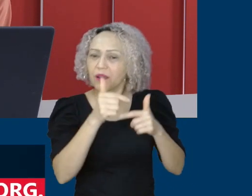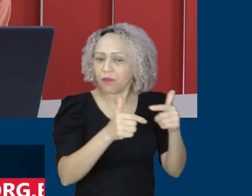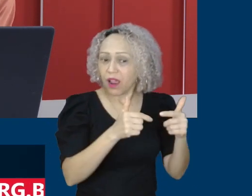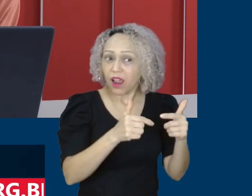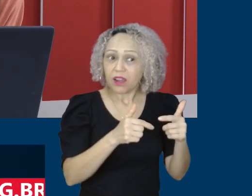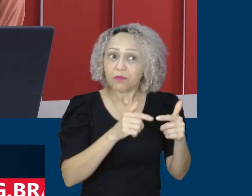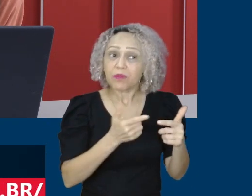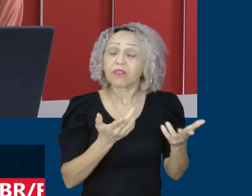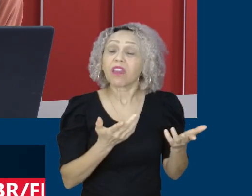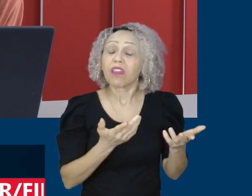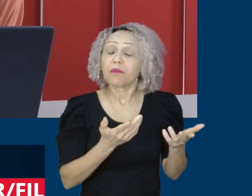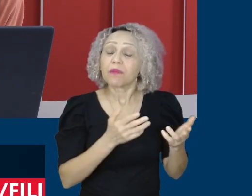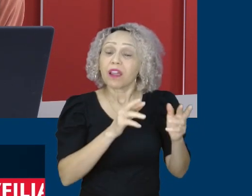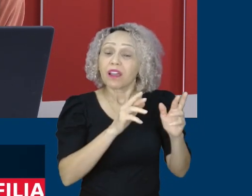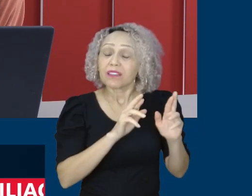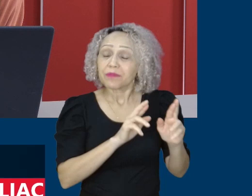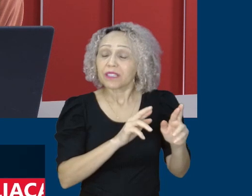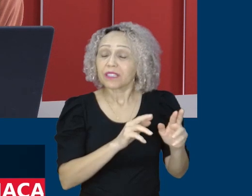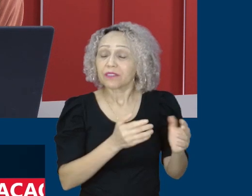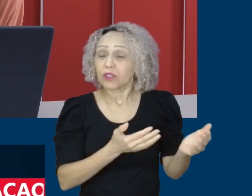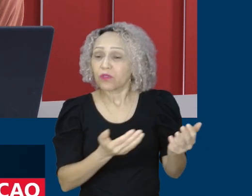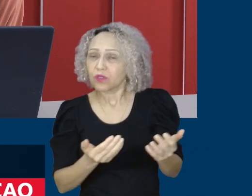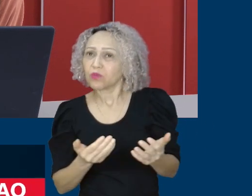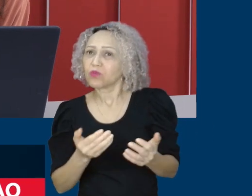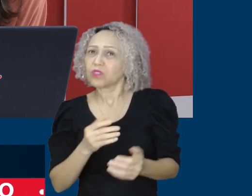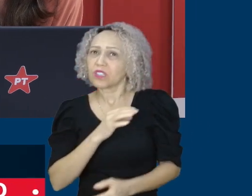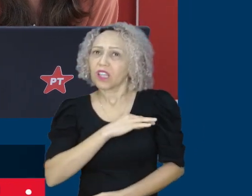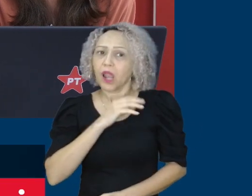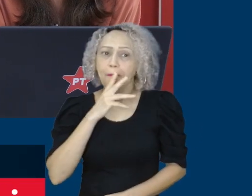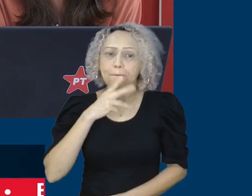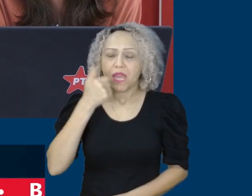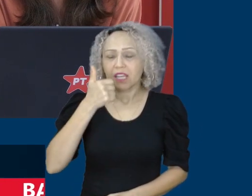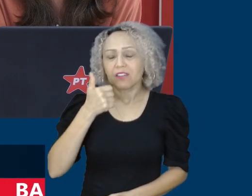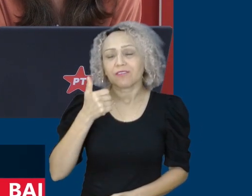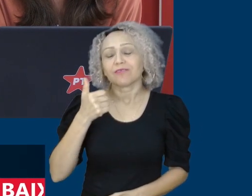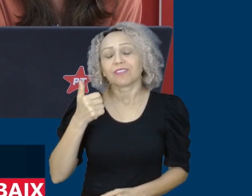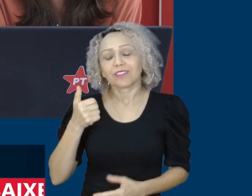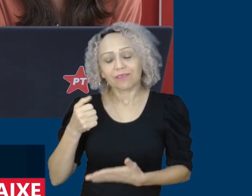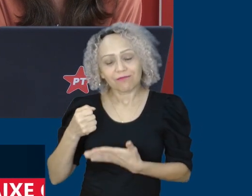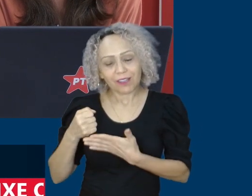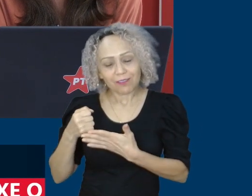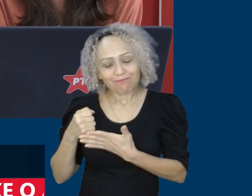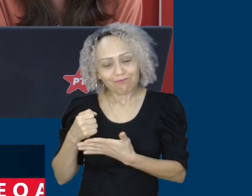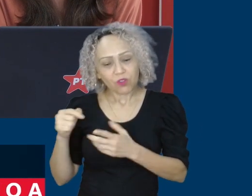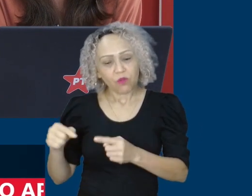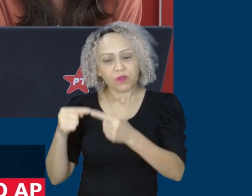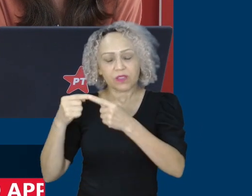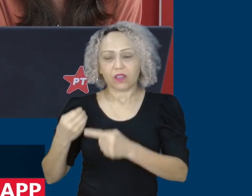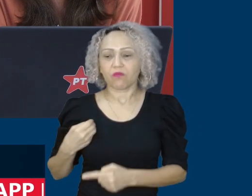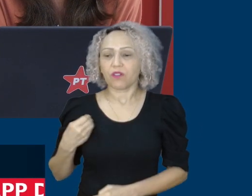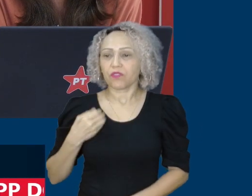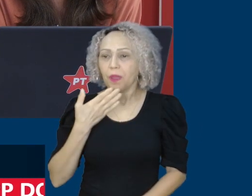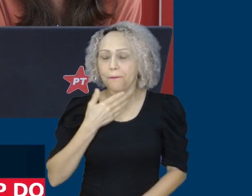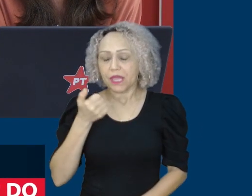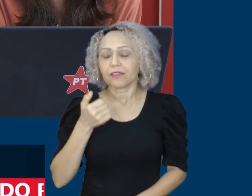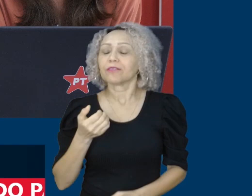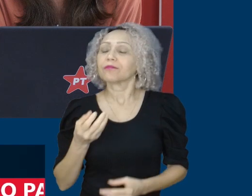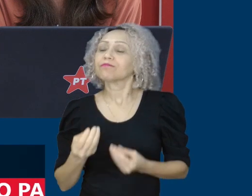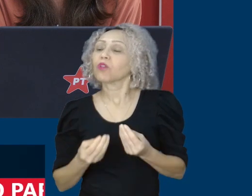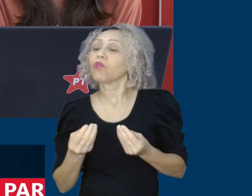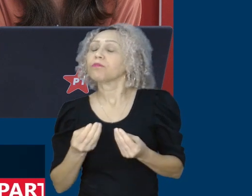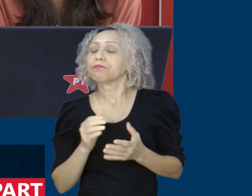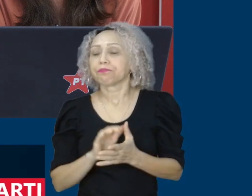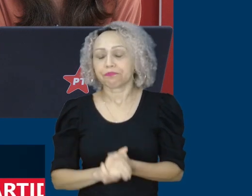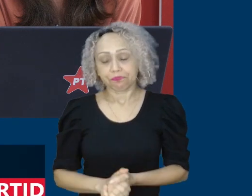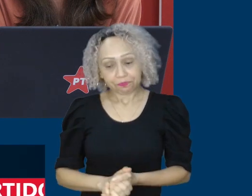melhores condições de vida? Isso é muito importante, Amando. Você tem desde investimento em tecnologia,